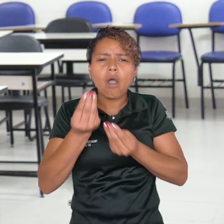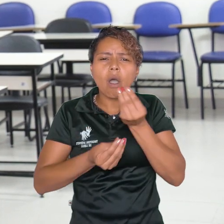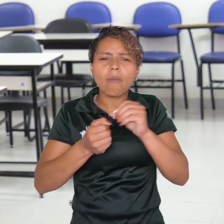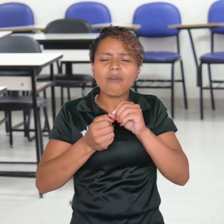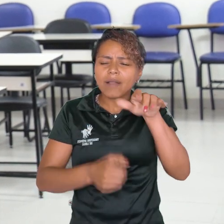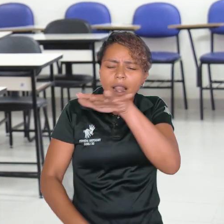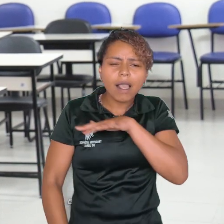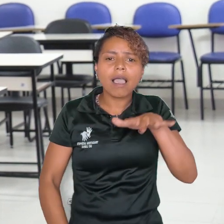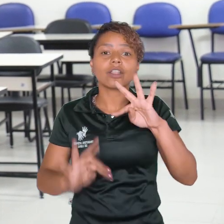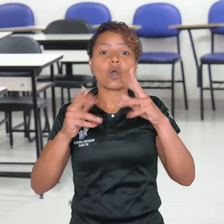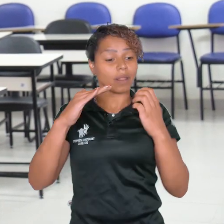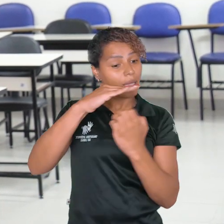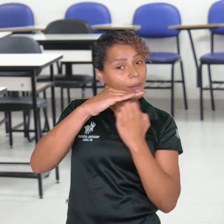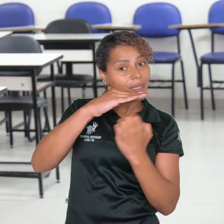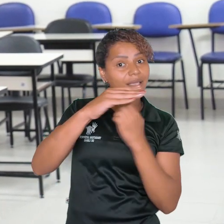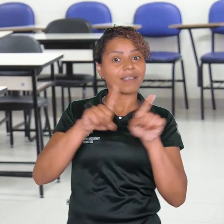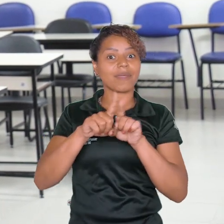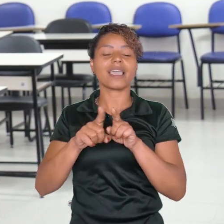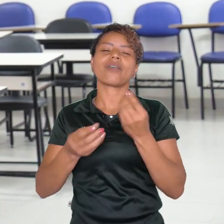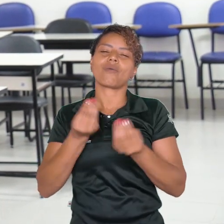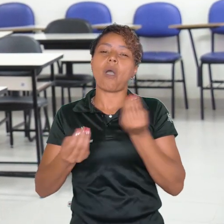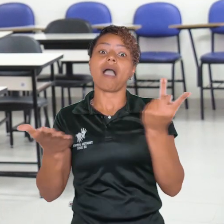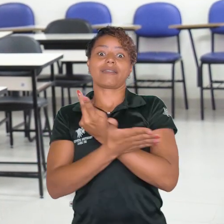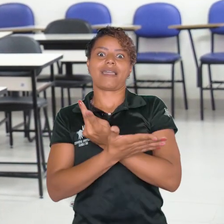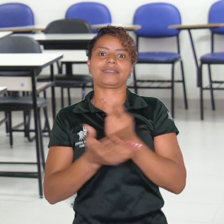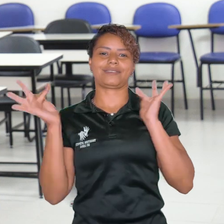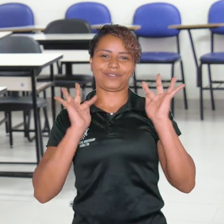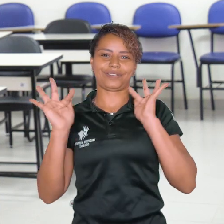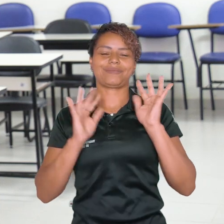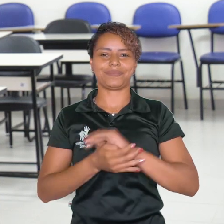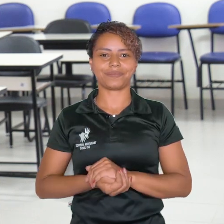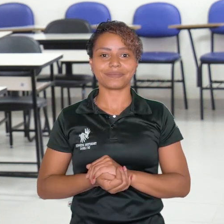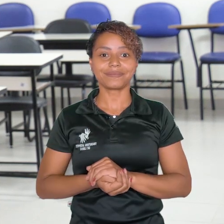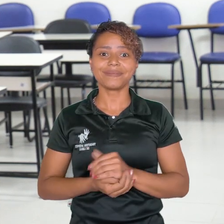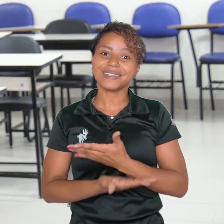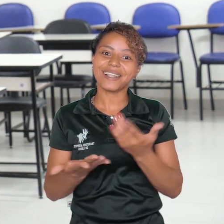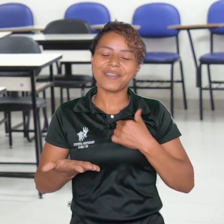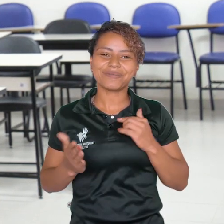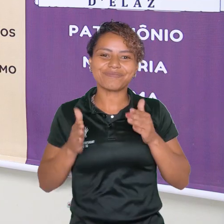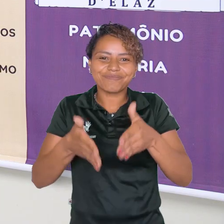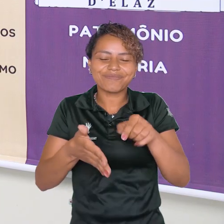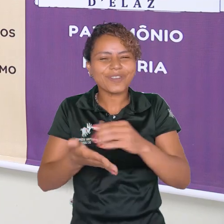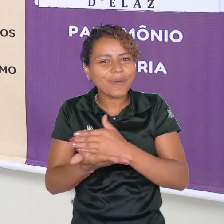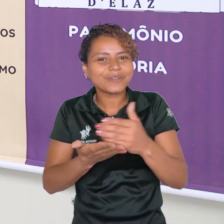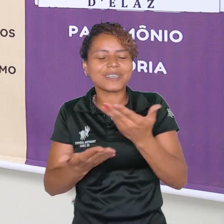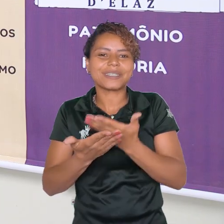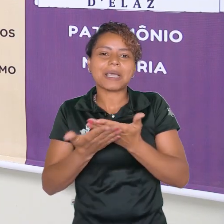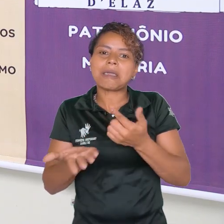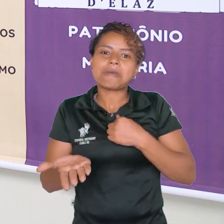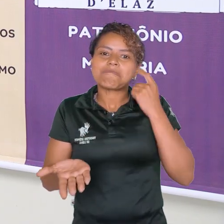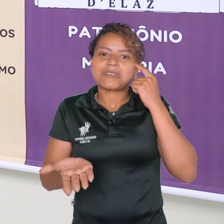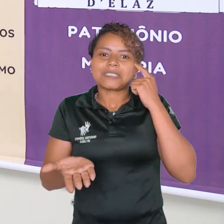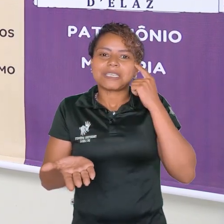vai se tornar um profissional, atuar no desenho por parte da iniciativa privada da dinâmica turística. Então, quando